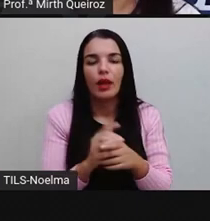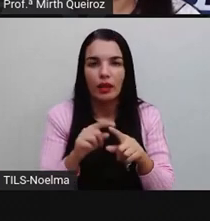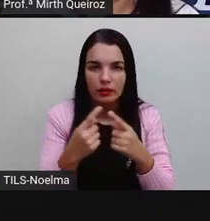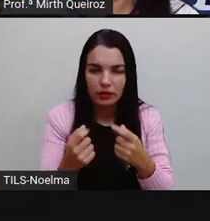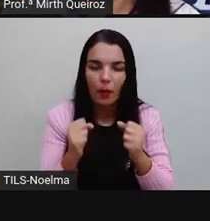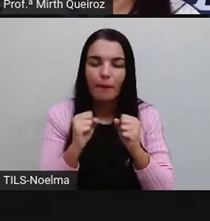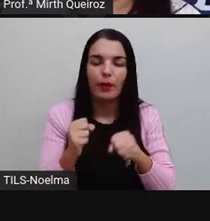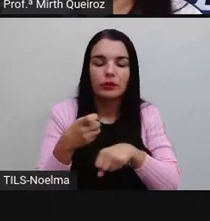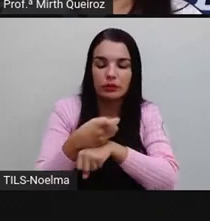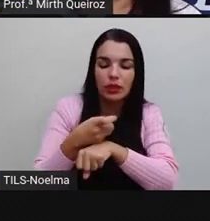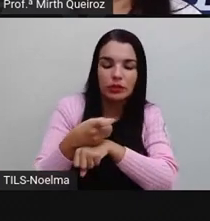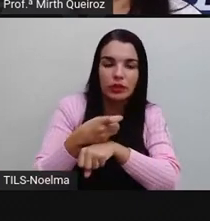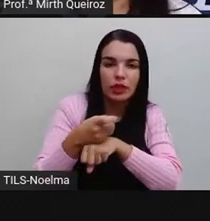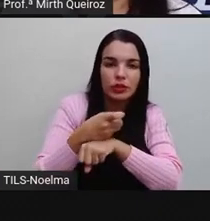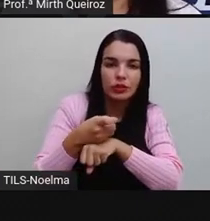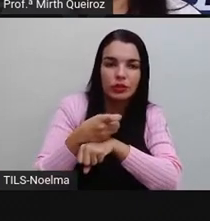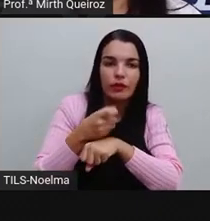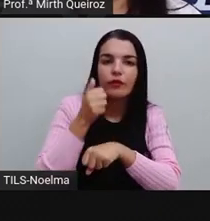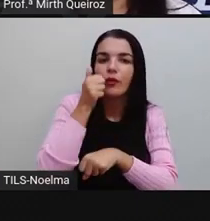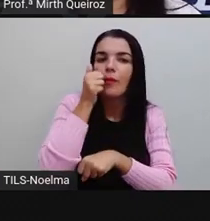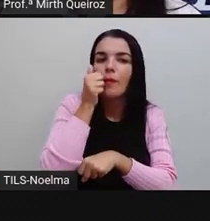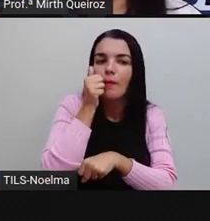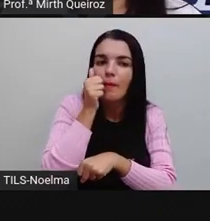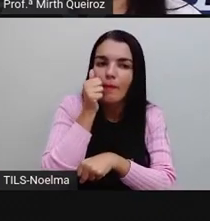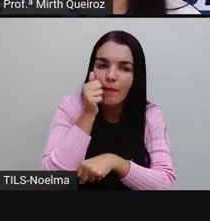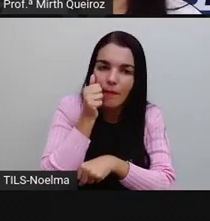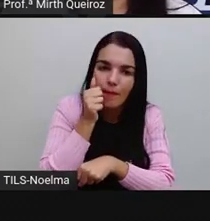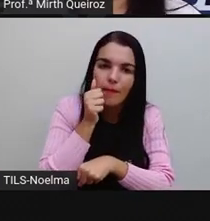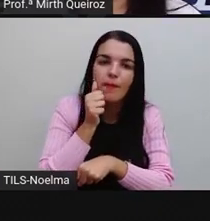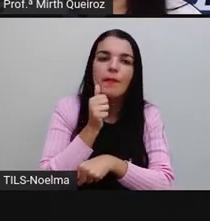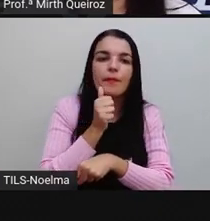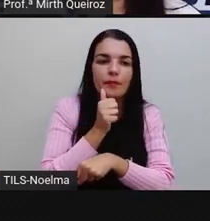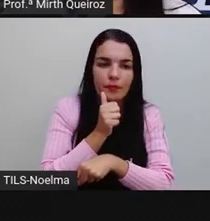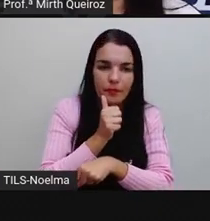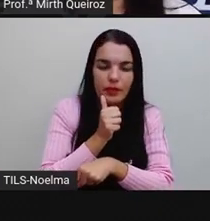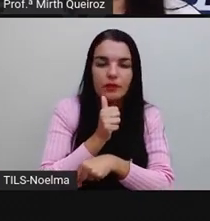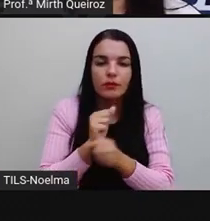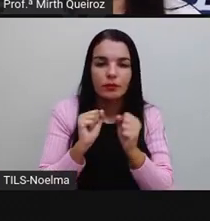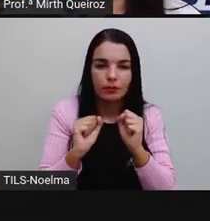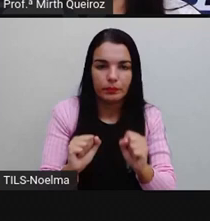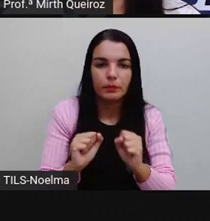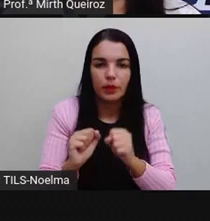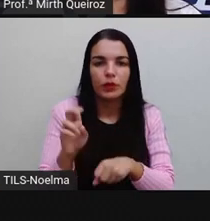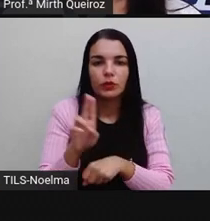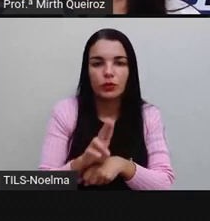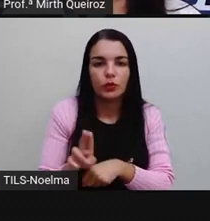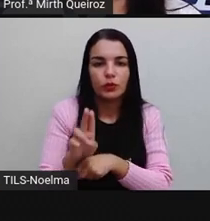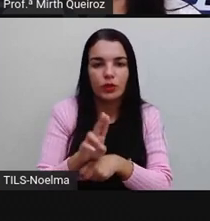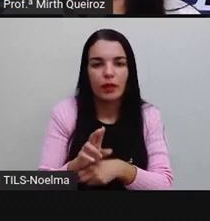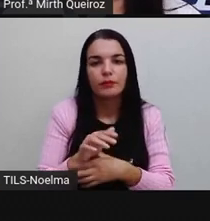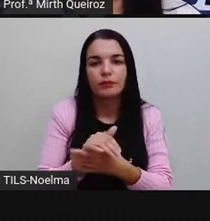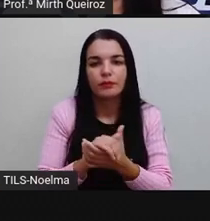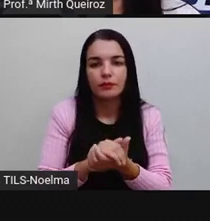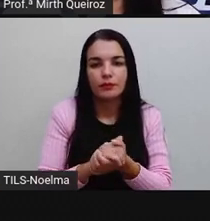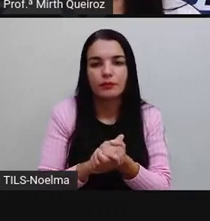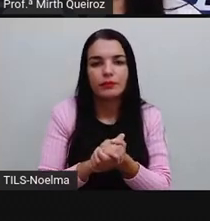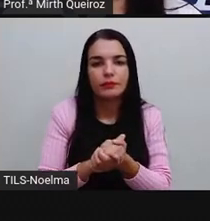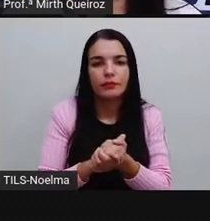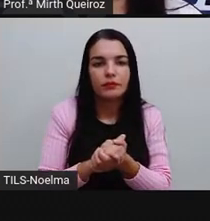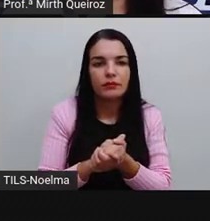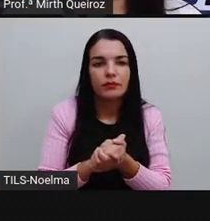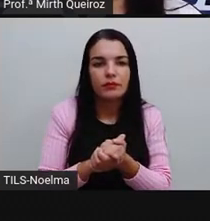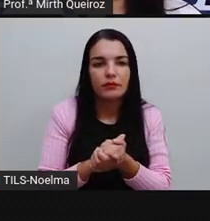no, neste caso, esse adjetivo no feminino, certo? Porque a pera madura.